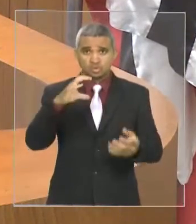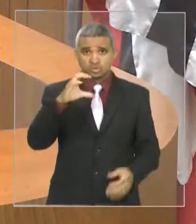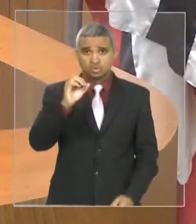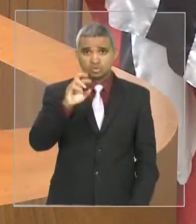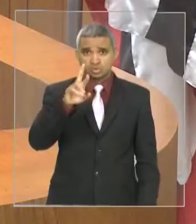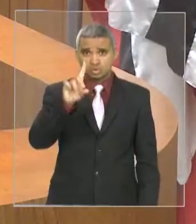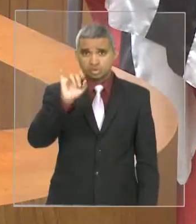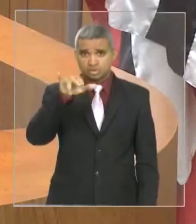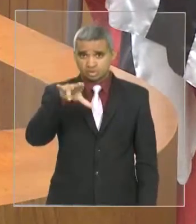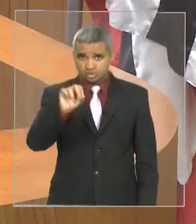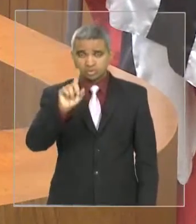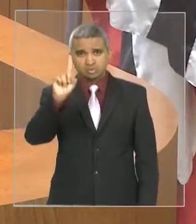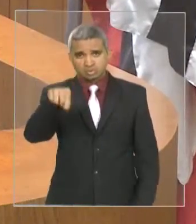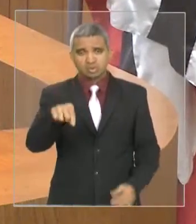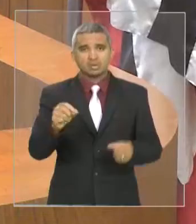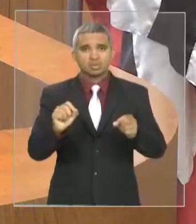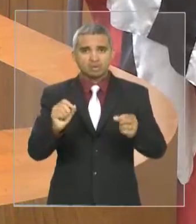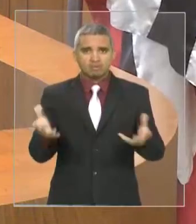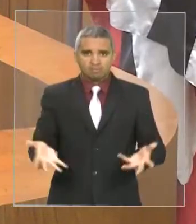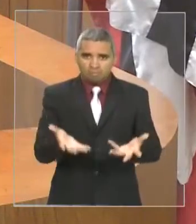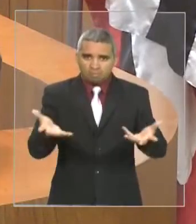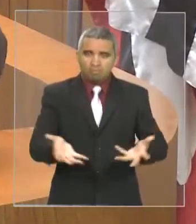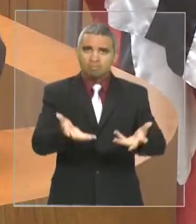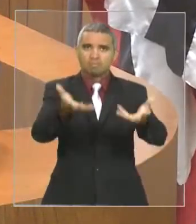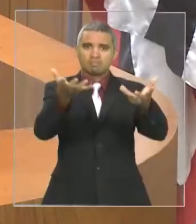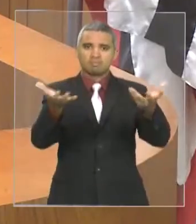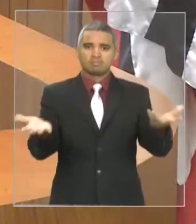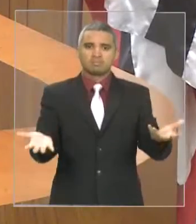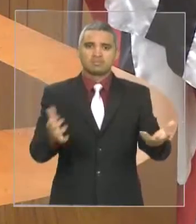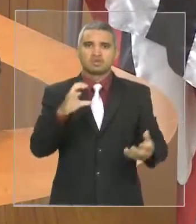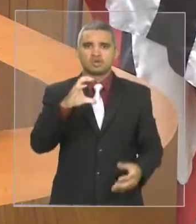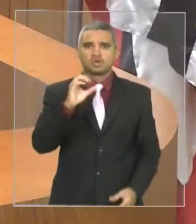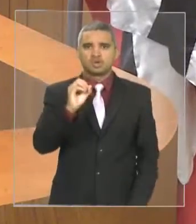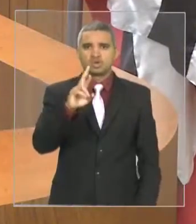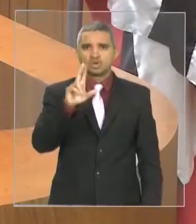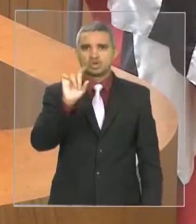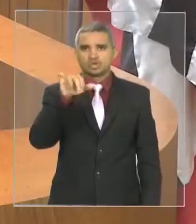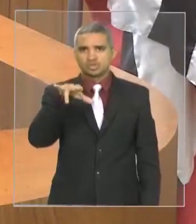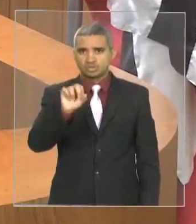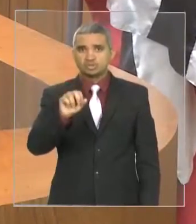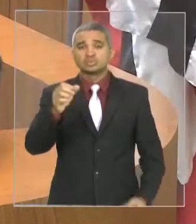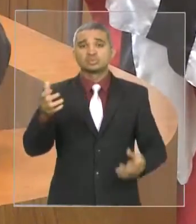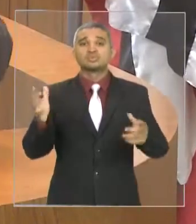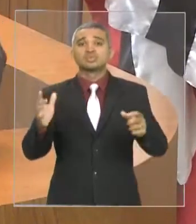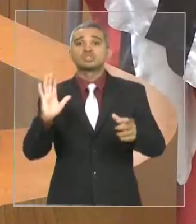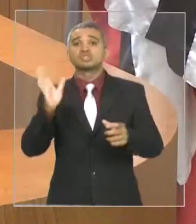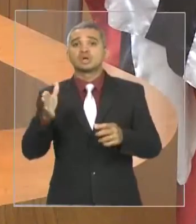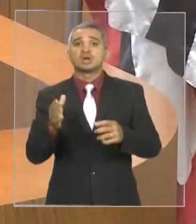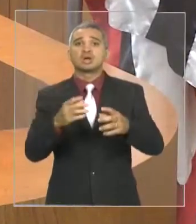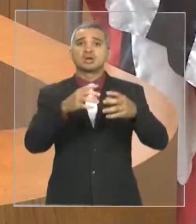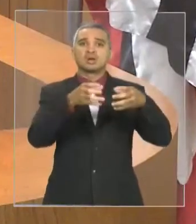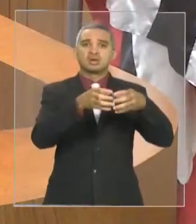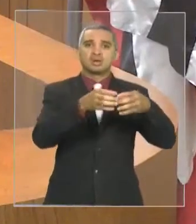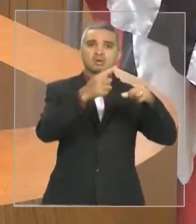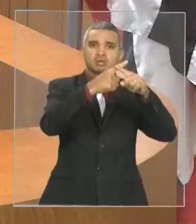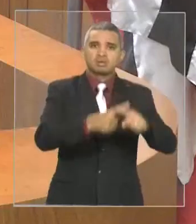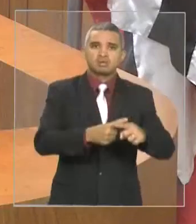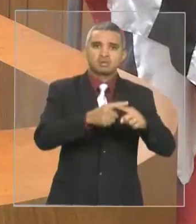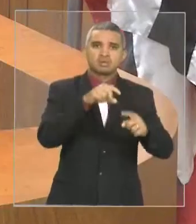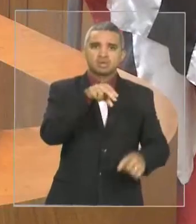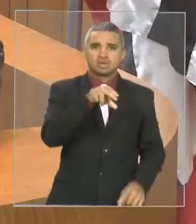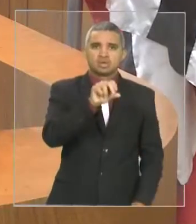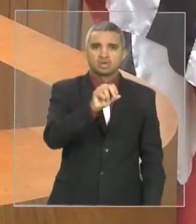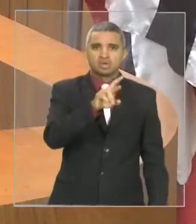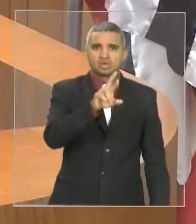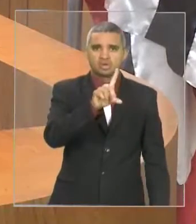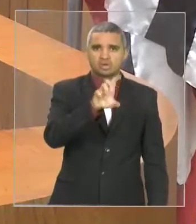maranhense, no futebol nacional, o Cordinho hoje está na Copa do Nordeste de 2018, o Cordinho está na Copa do Brasil, veja lá, quantos